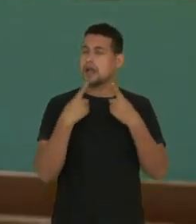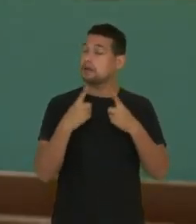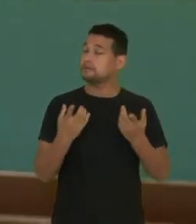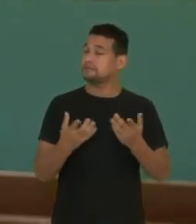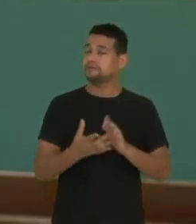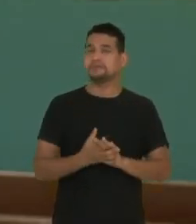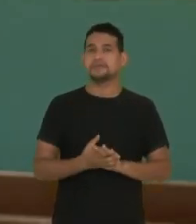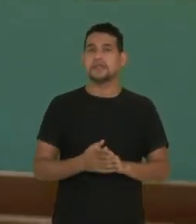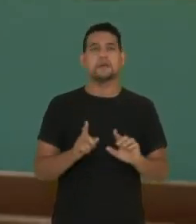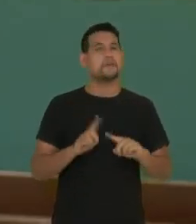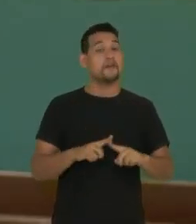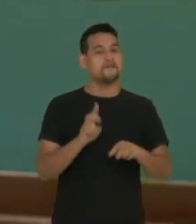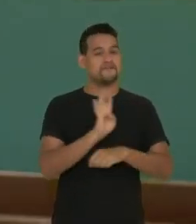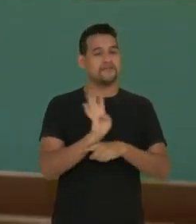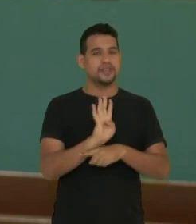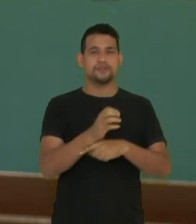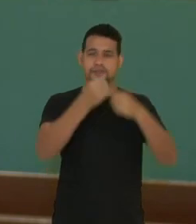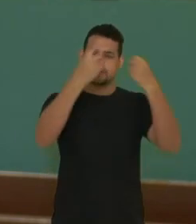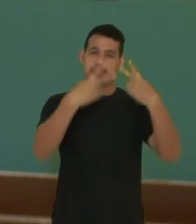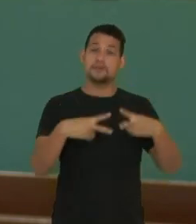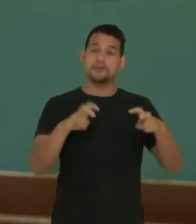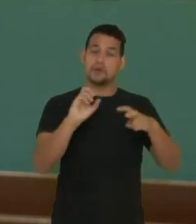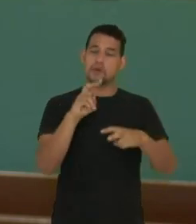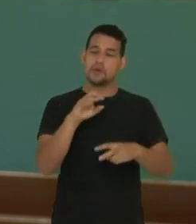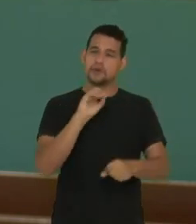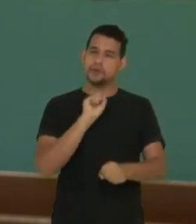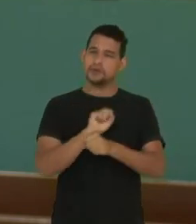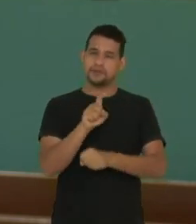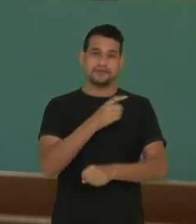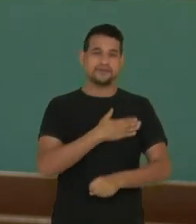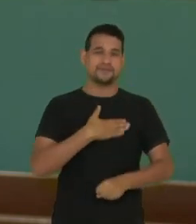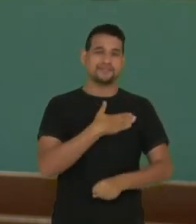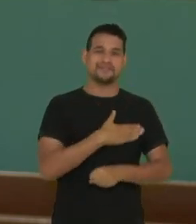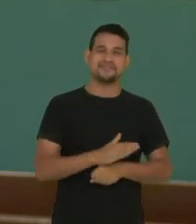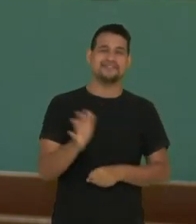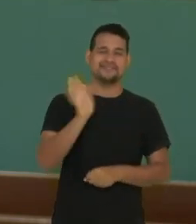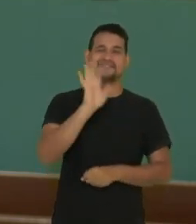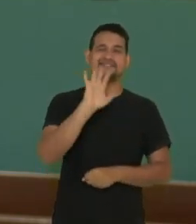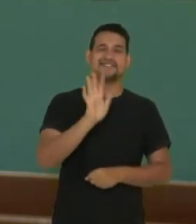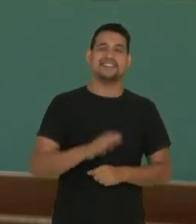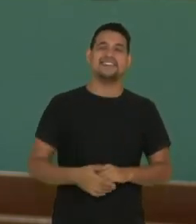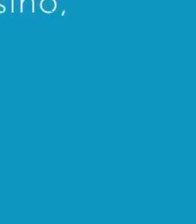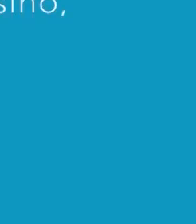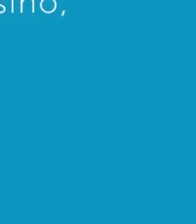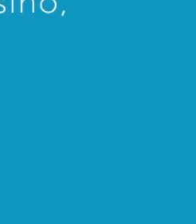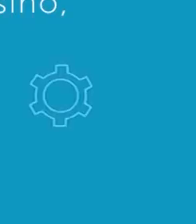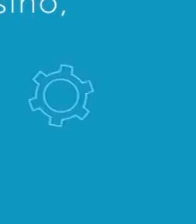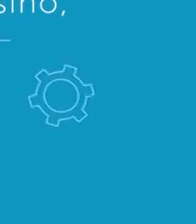Neste vídeo, falamos sobre conto. Espero que vocês tenham gostado e até breve.